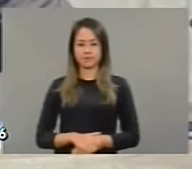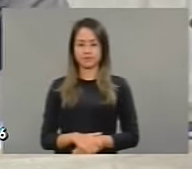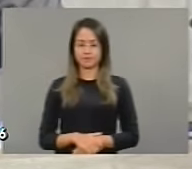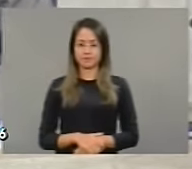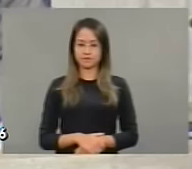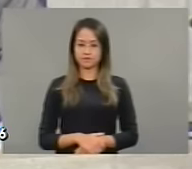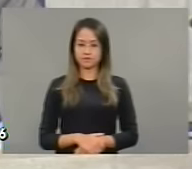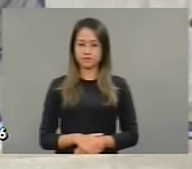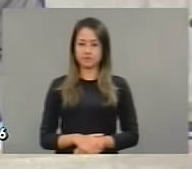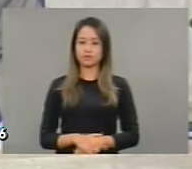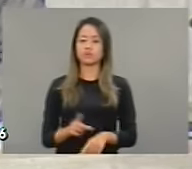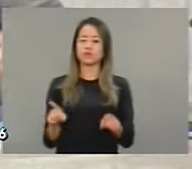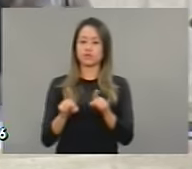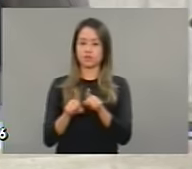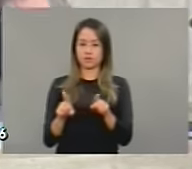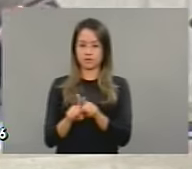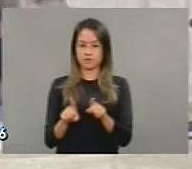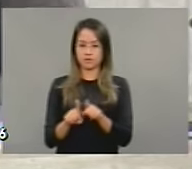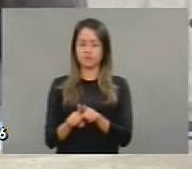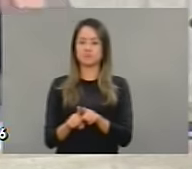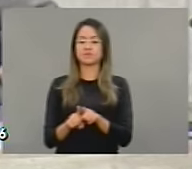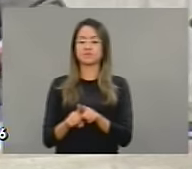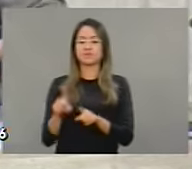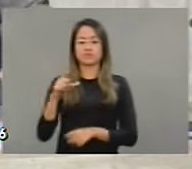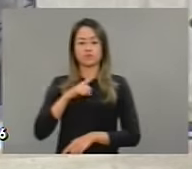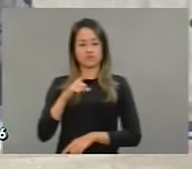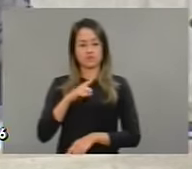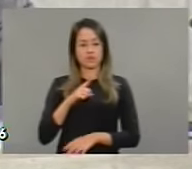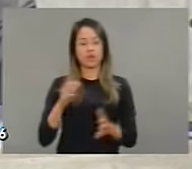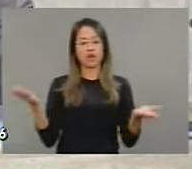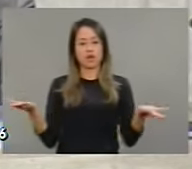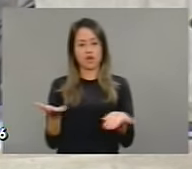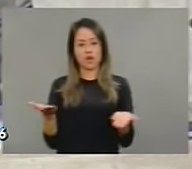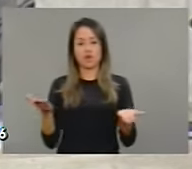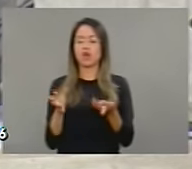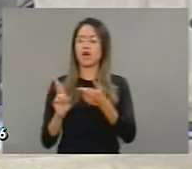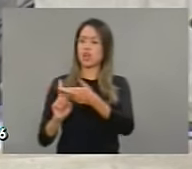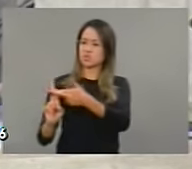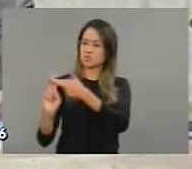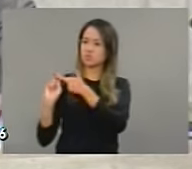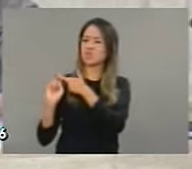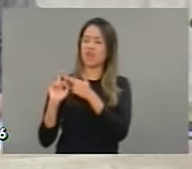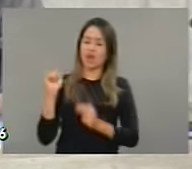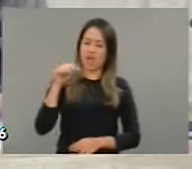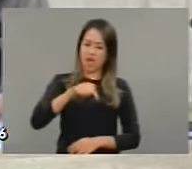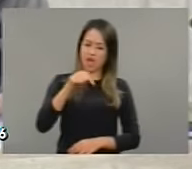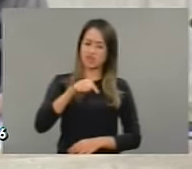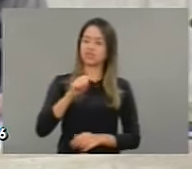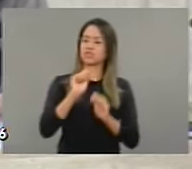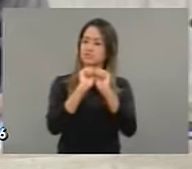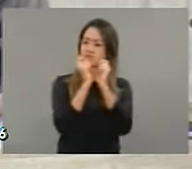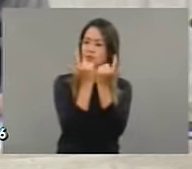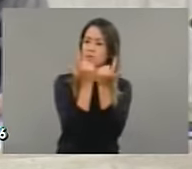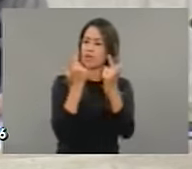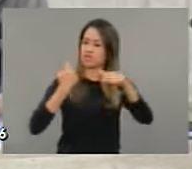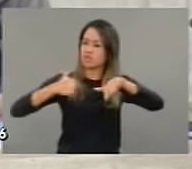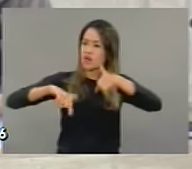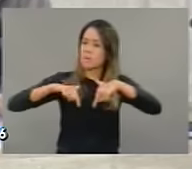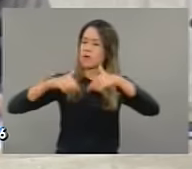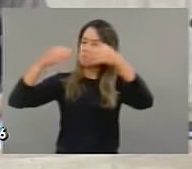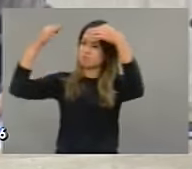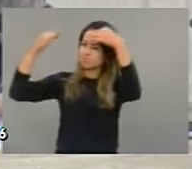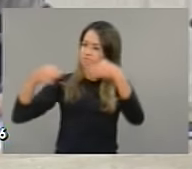os deputados desta casa com mandato proativo e de responsabilidade, deputado Adilon, e honra também